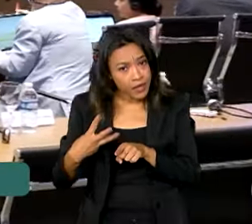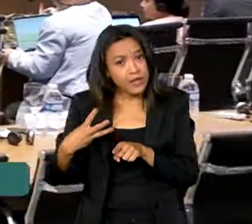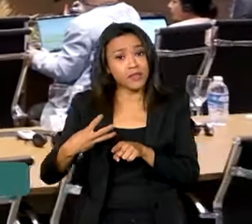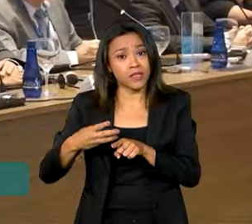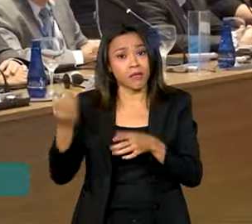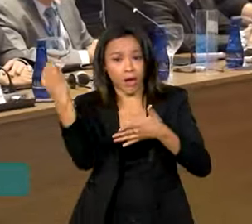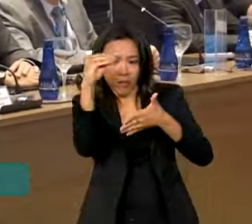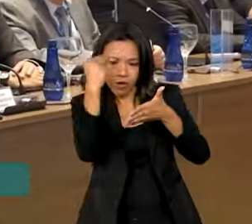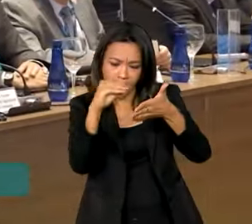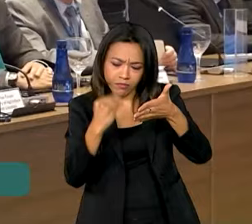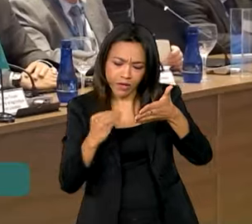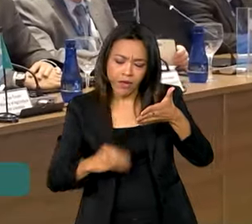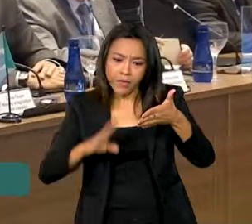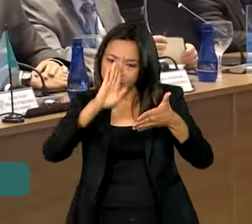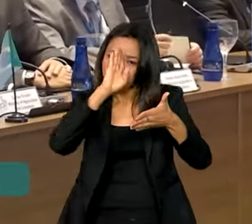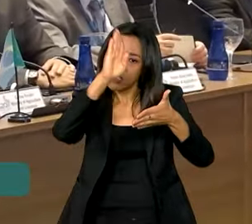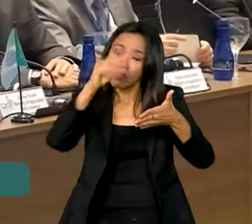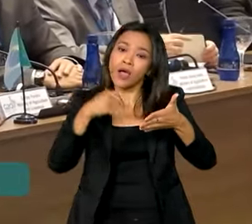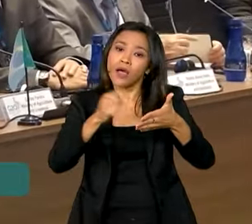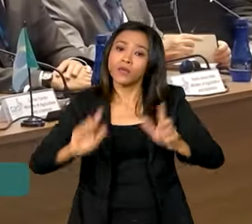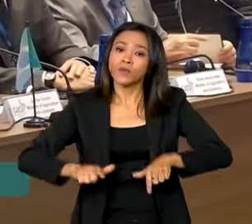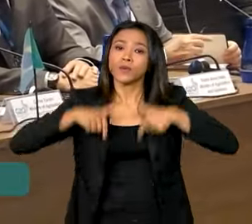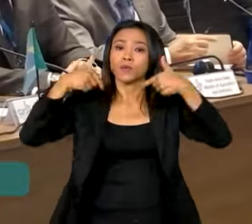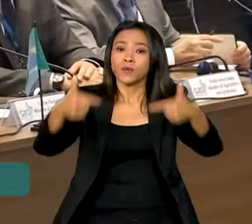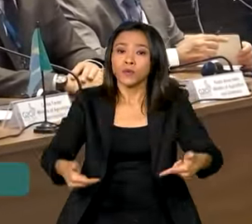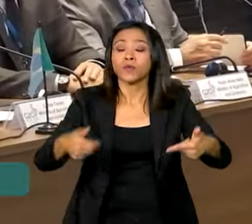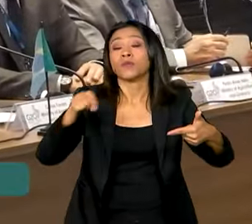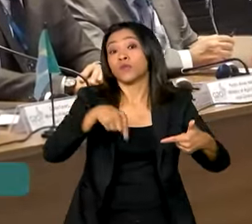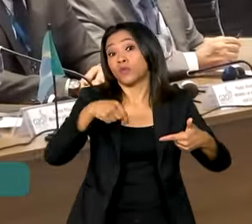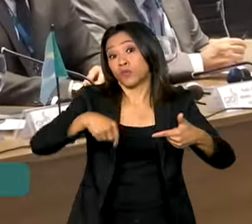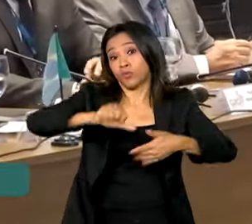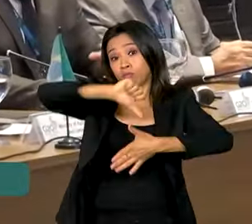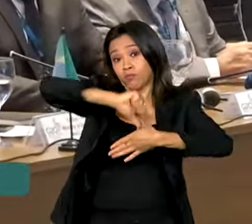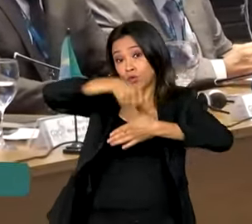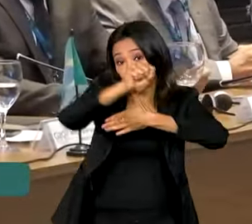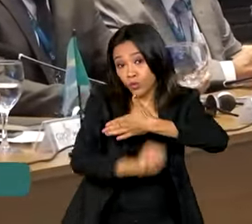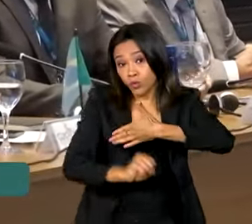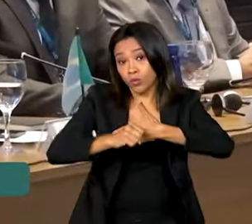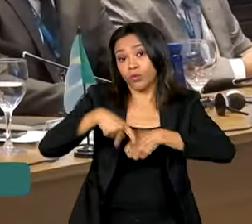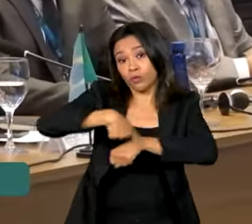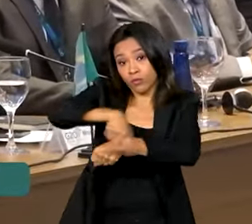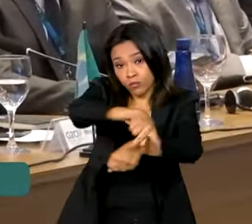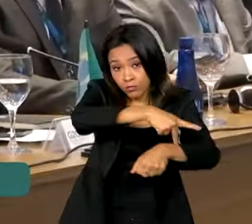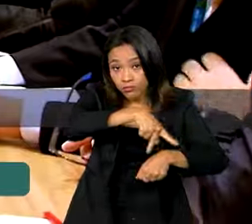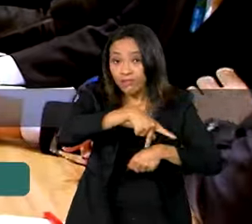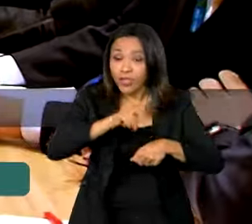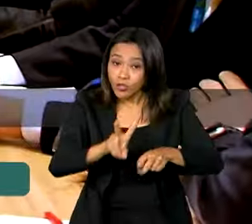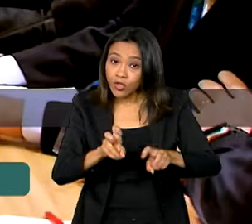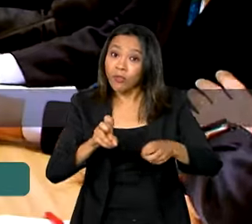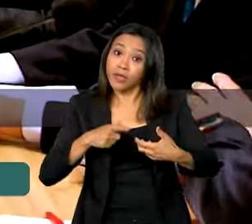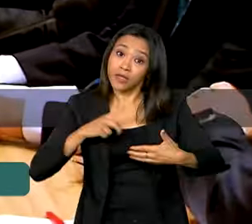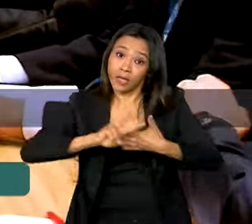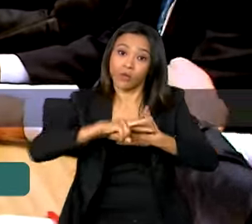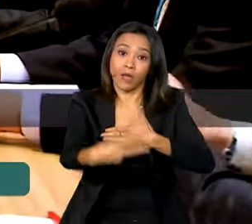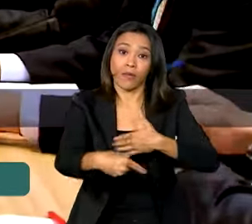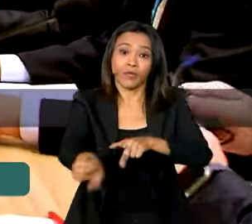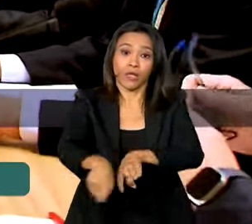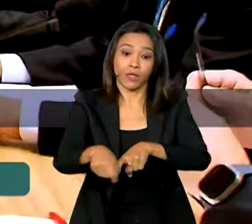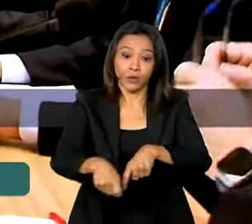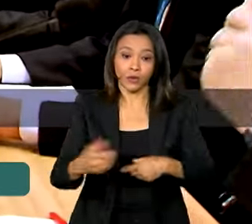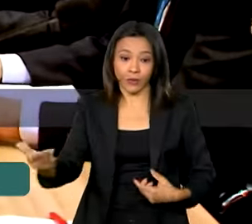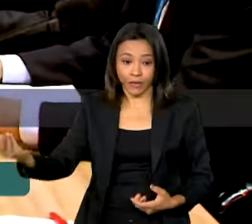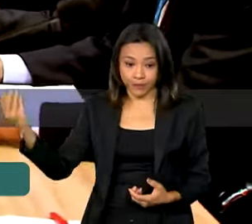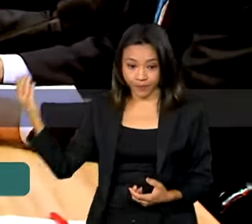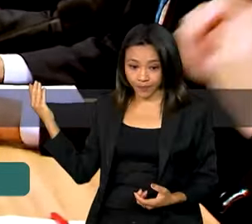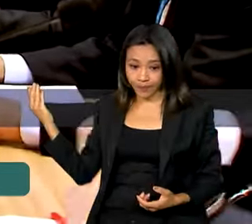prioridades e posições dos países sul-americanos sobre assuntos que afetam a produção agrícola. É uma política que